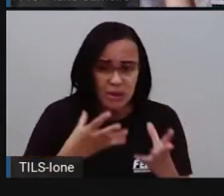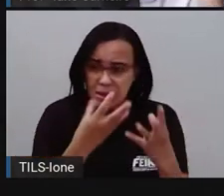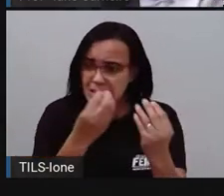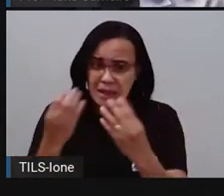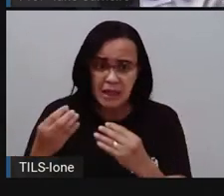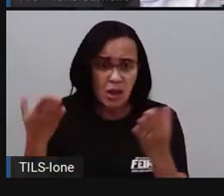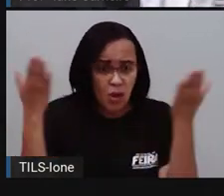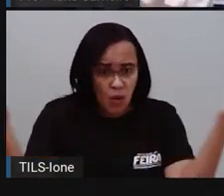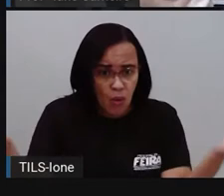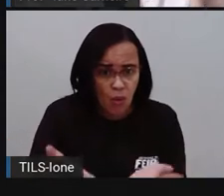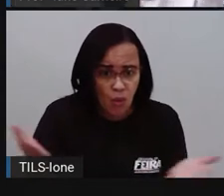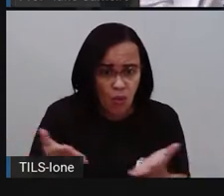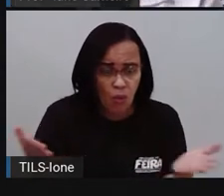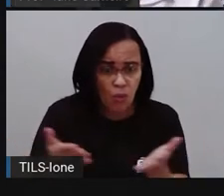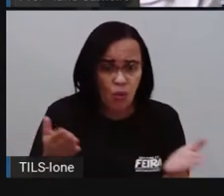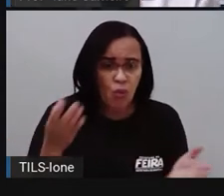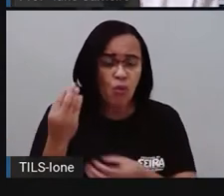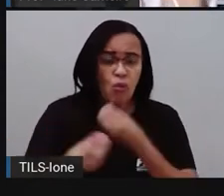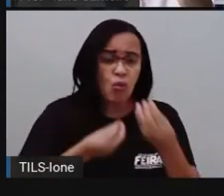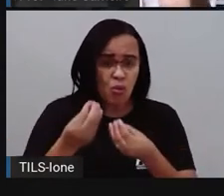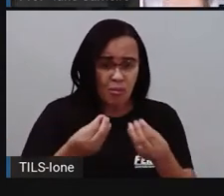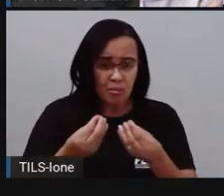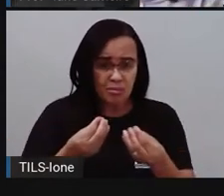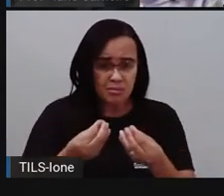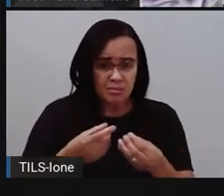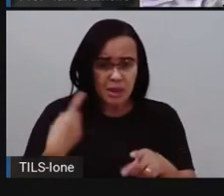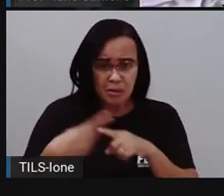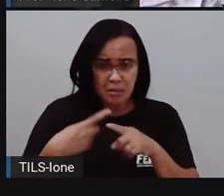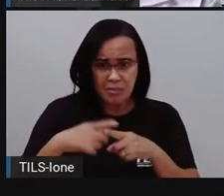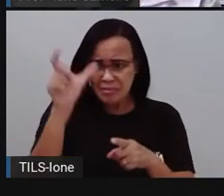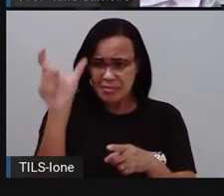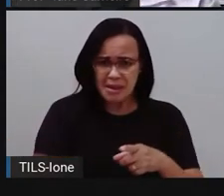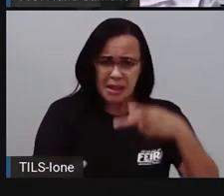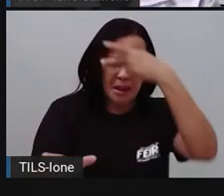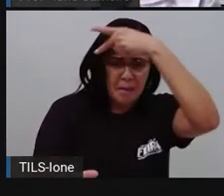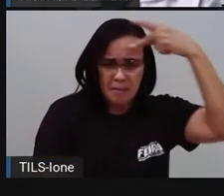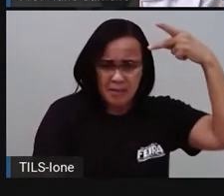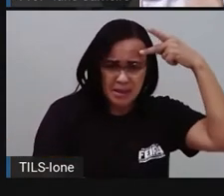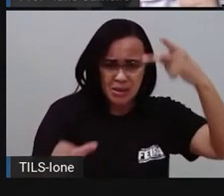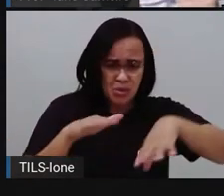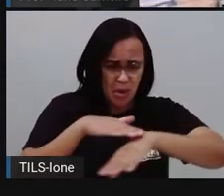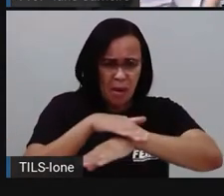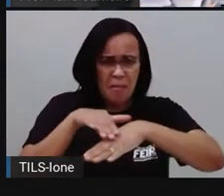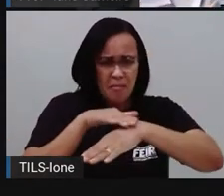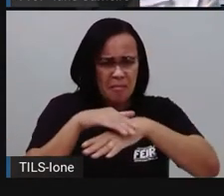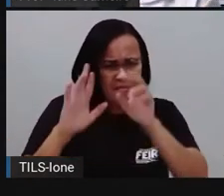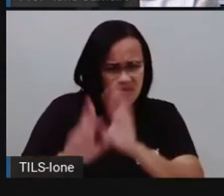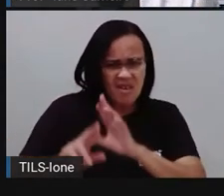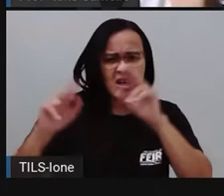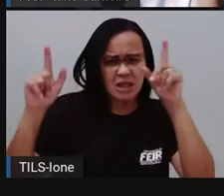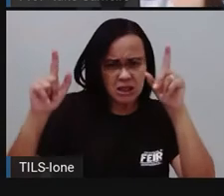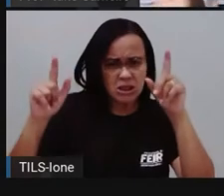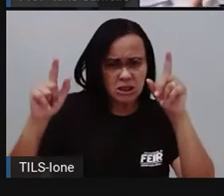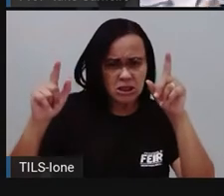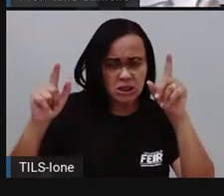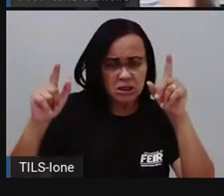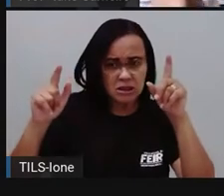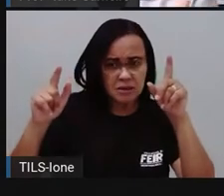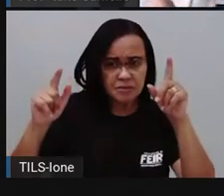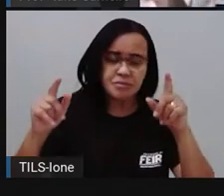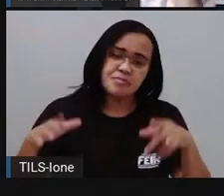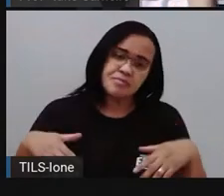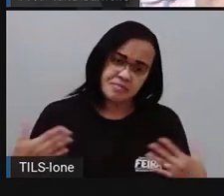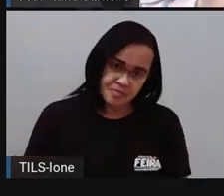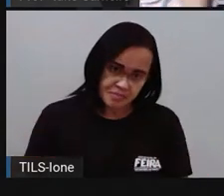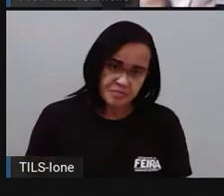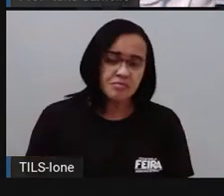somos iguais, independente da nossa cor da pele, quando a entende isso, ó, a gente começa a defender, né? A dizer